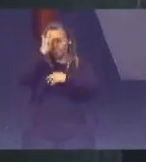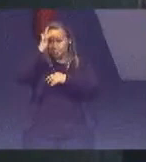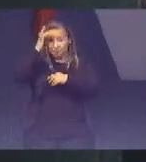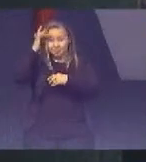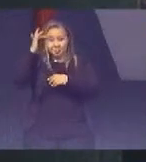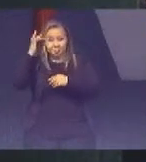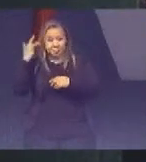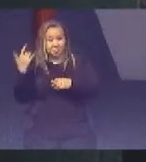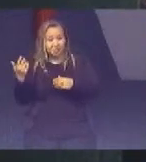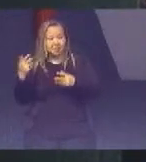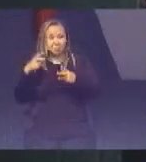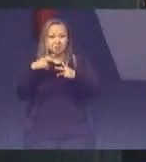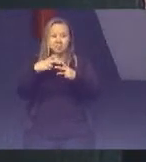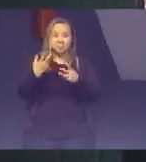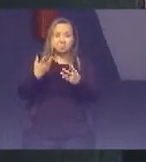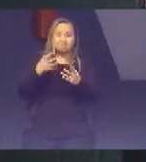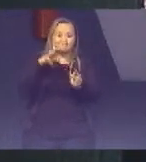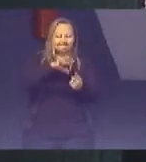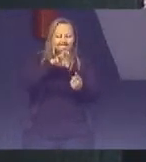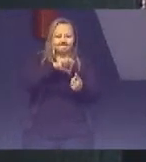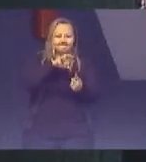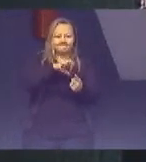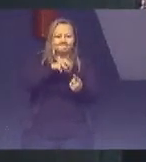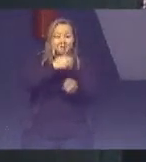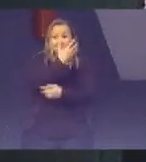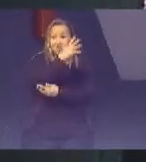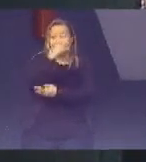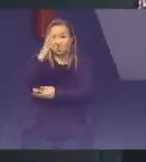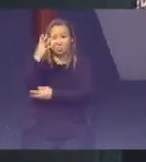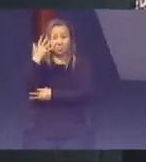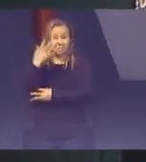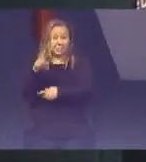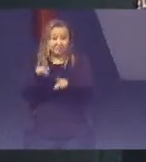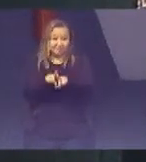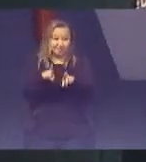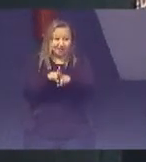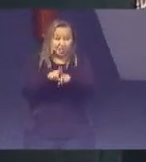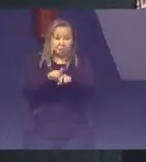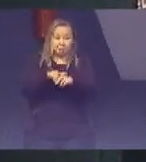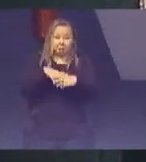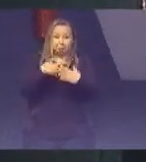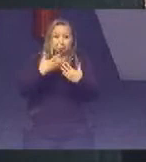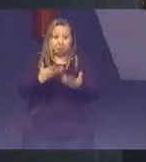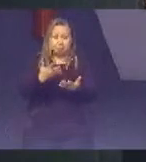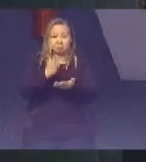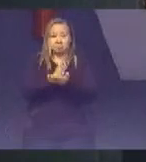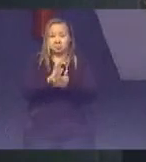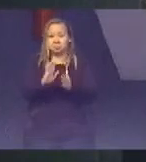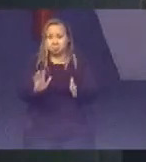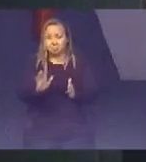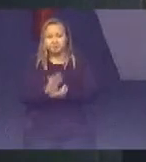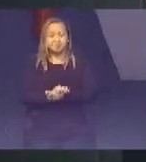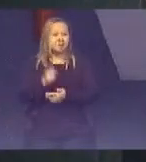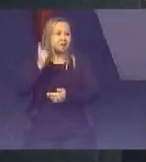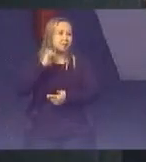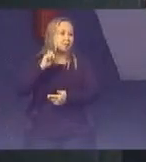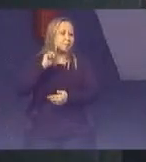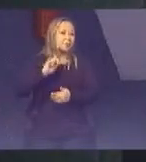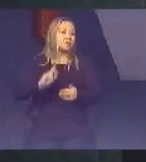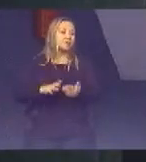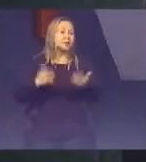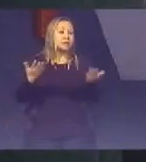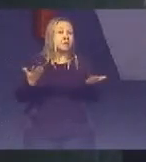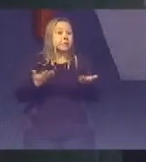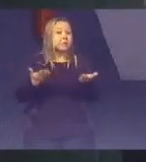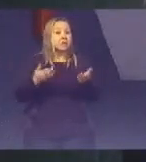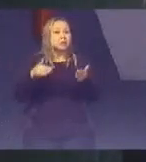atingidas E o meio ambiente Então nem se fale Porque passou Pelo estado de Minas O estado do Espírito Santo Hoje está chegando Em Abrólios